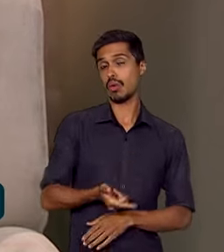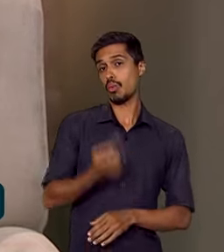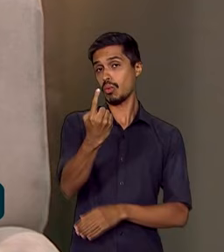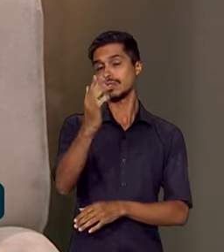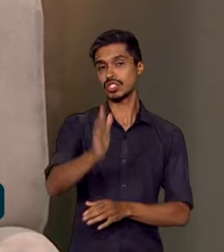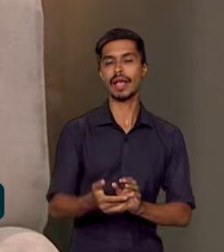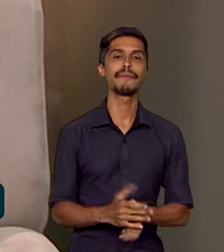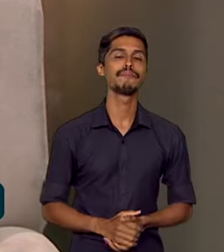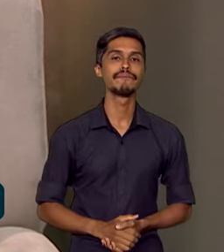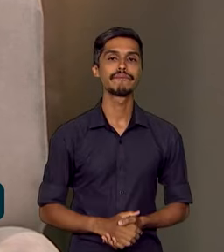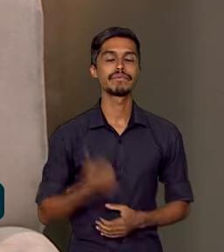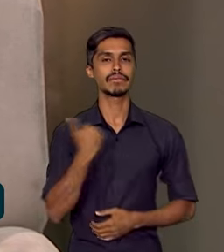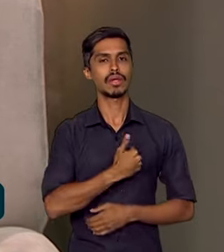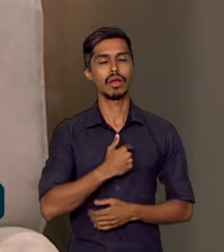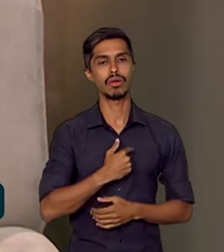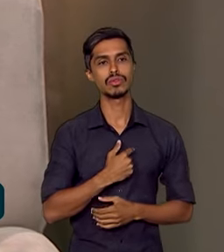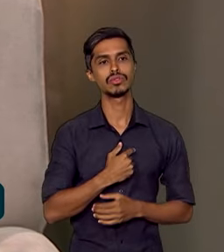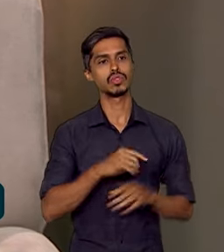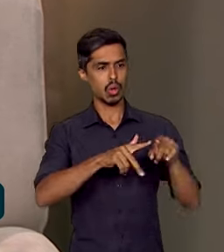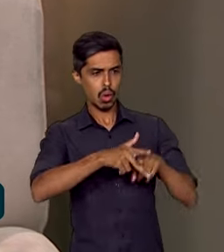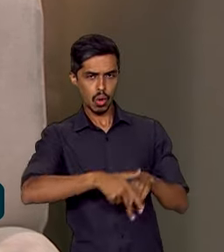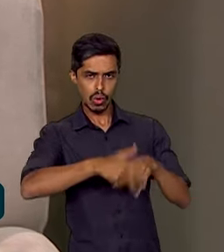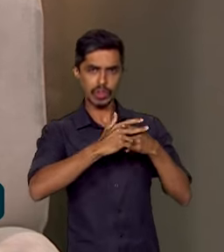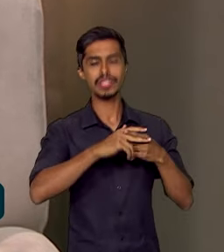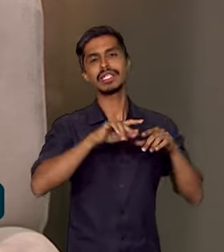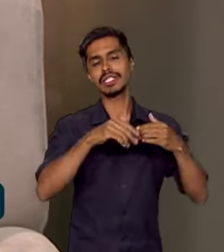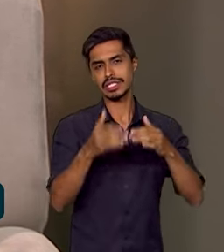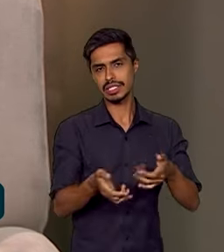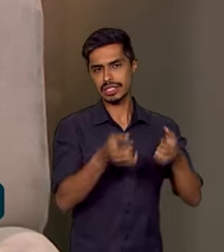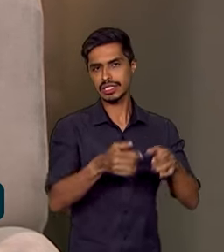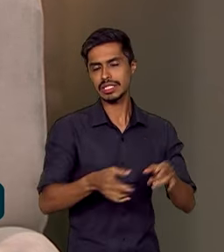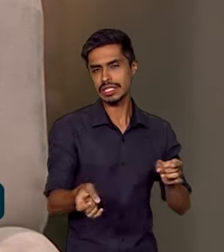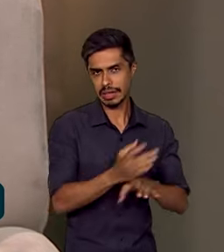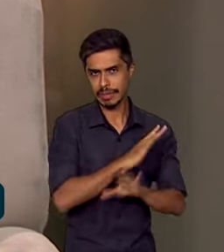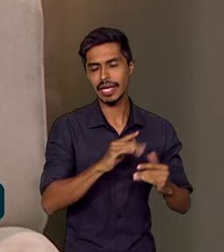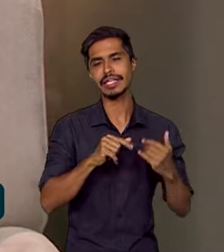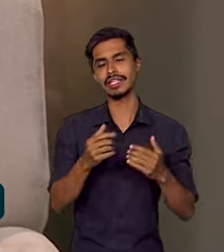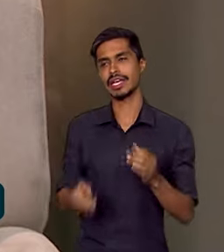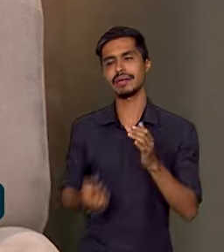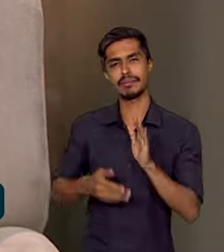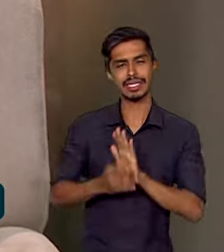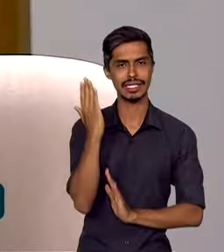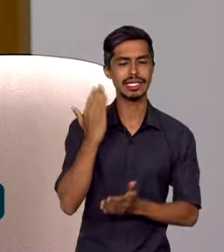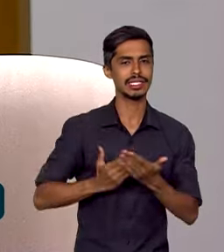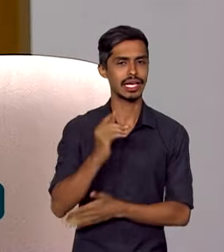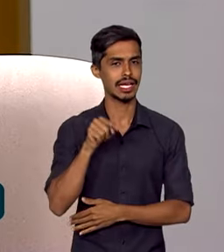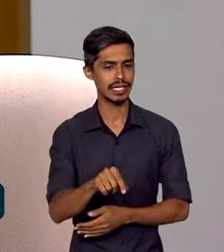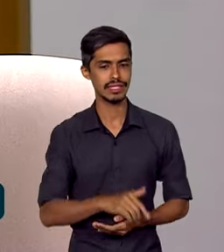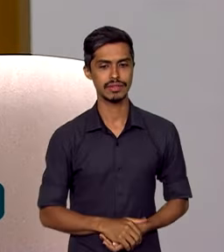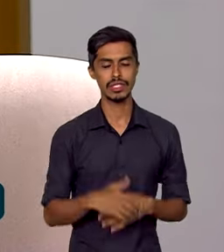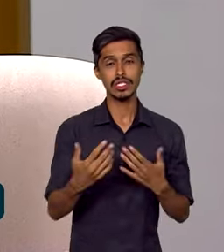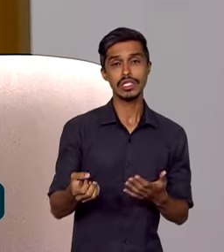A gente vai revogá-lo e aprovar esse. E medidas voltadas para a própria Administração Pública